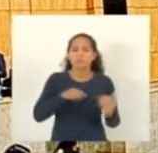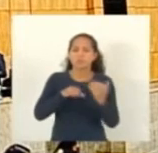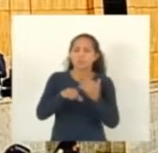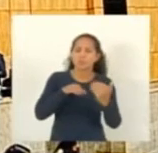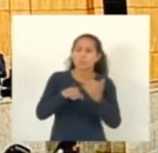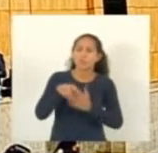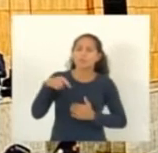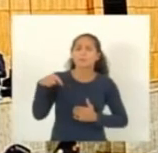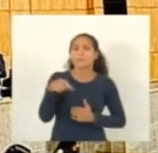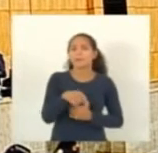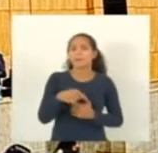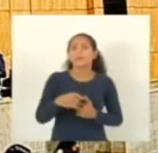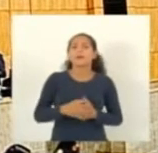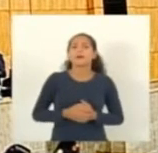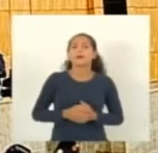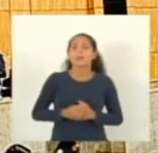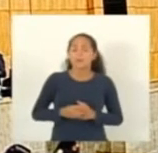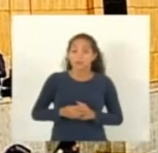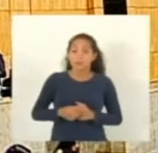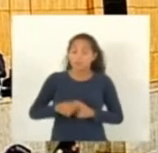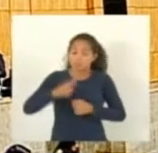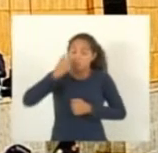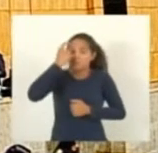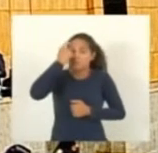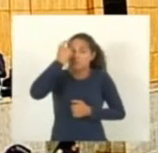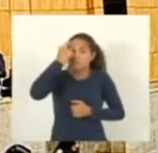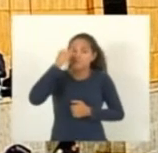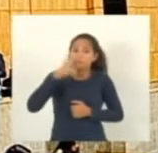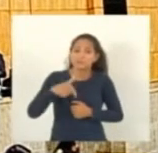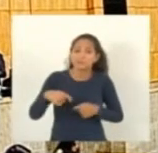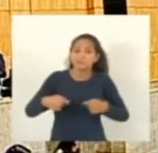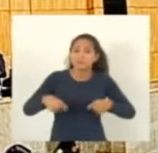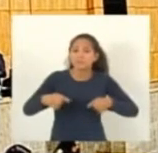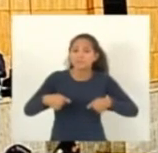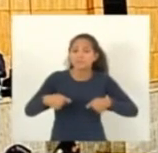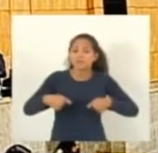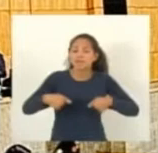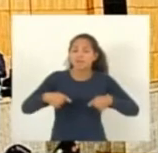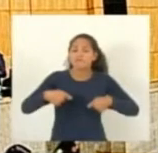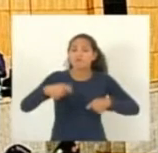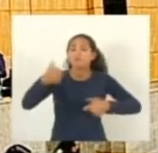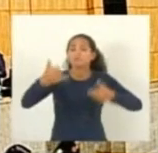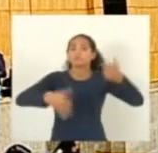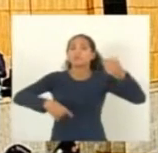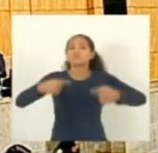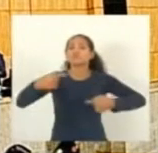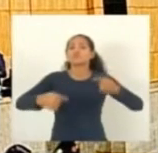de mobilidade urbana, senhor presidente, no meu entender, lá que deveria ser discutido o mérito, né? Então,